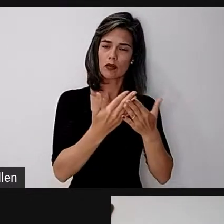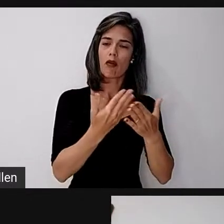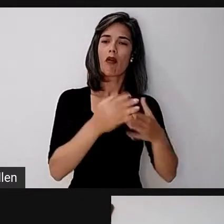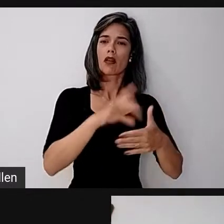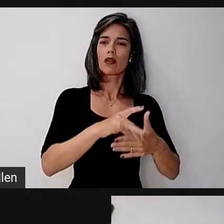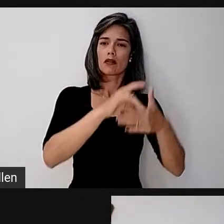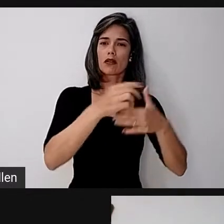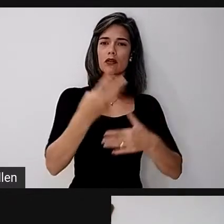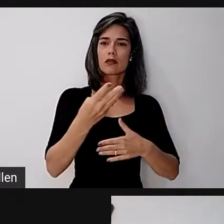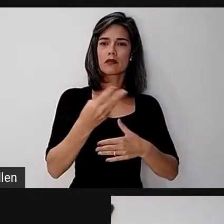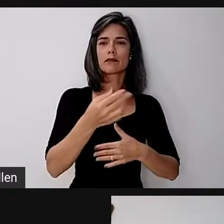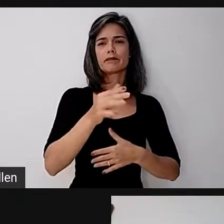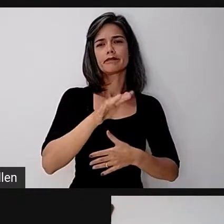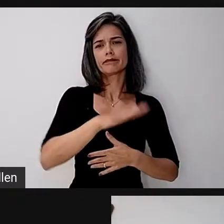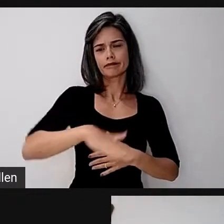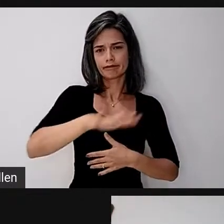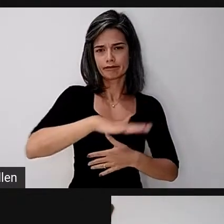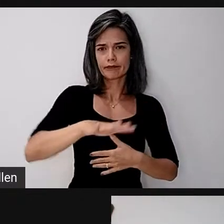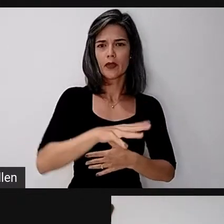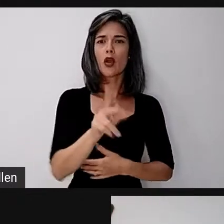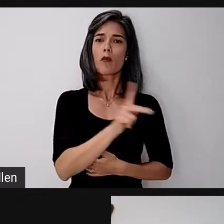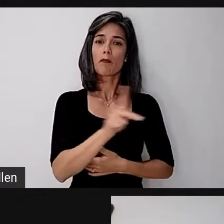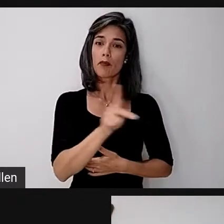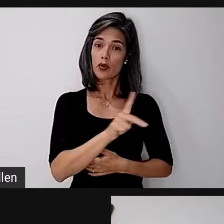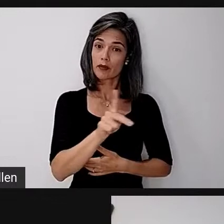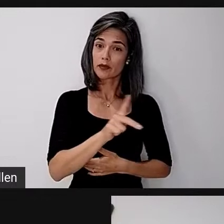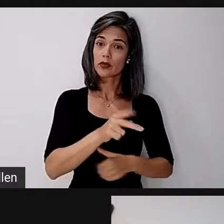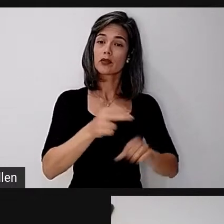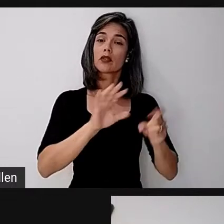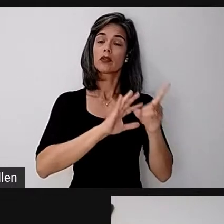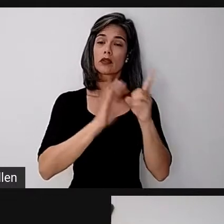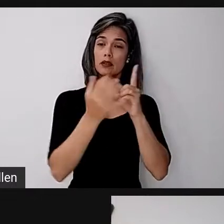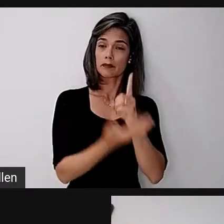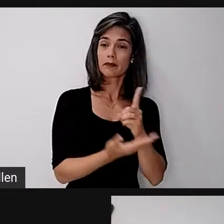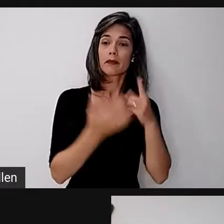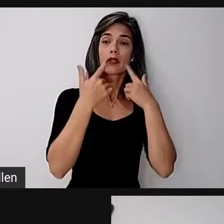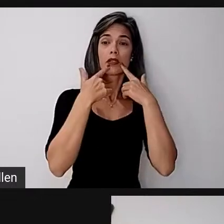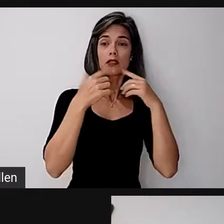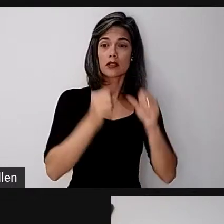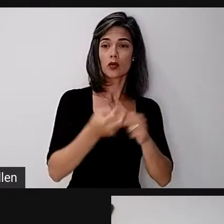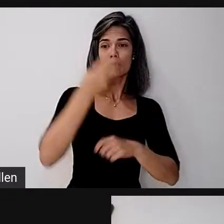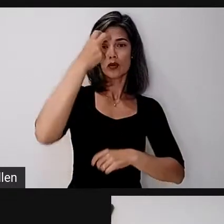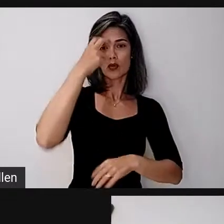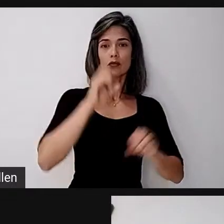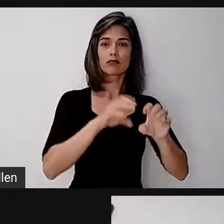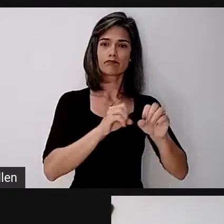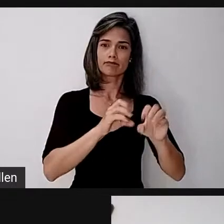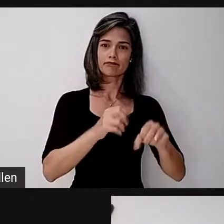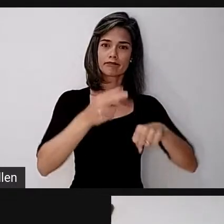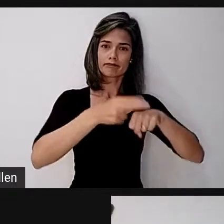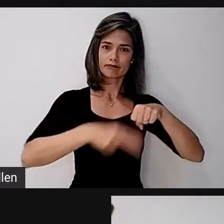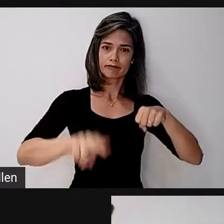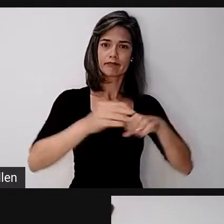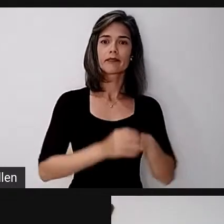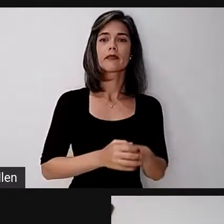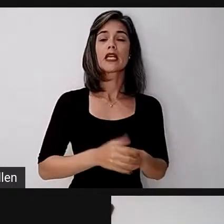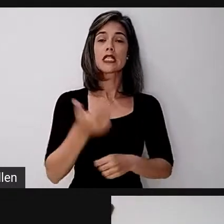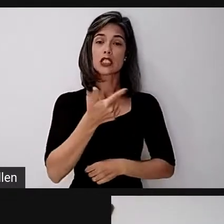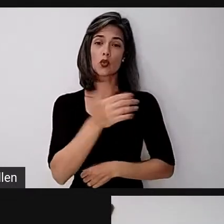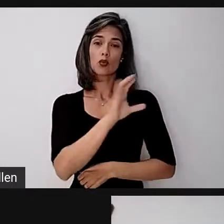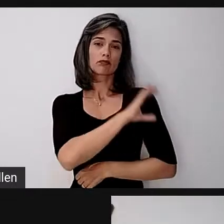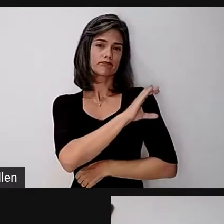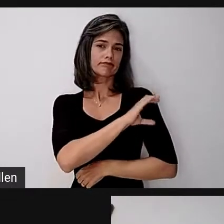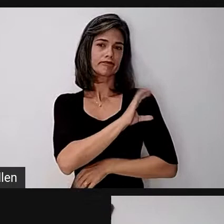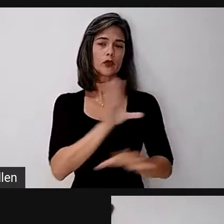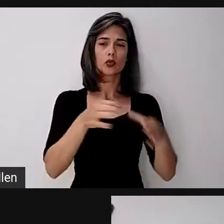Cultura e Educação do Centro de Educação da UFES. É vice-coordenadora do grupo de pesquisa Imagem, Tecnologia